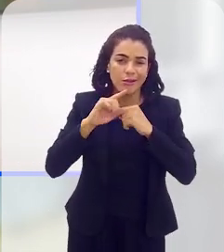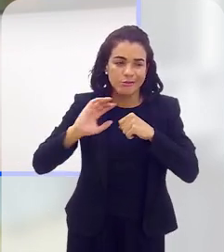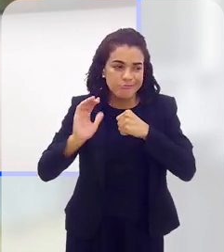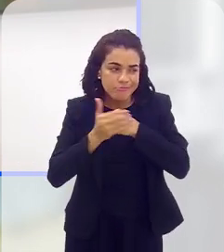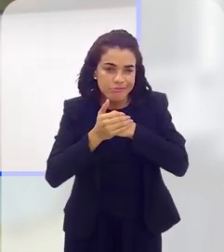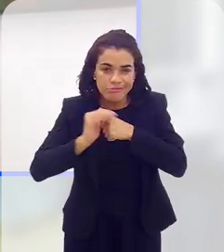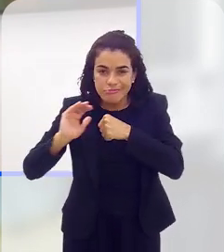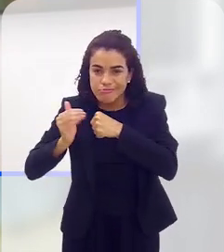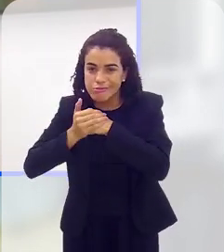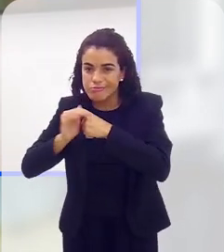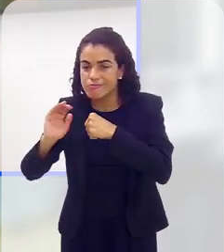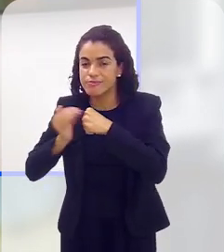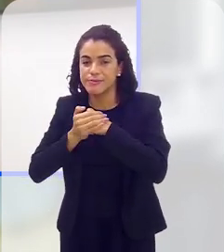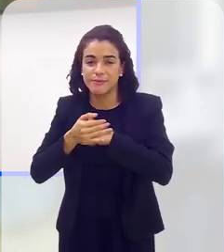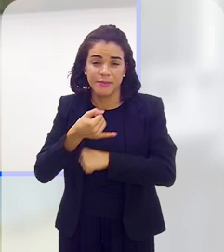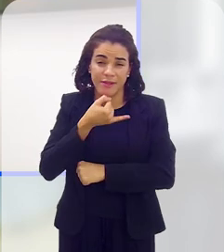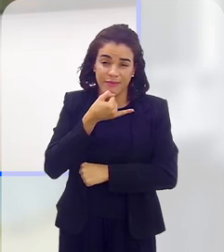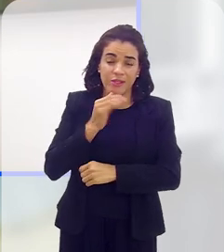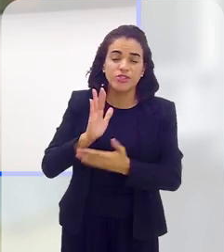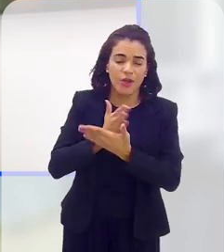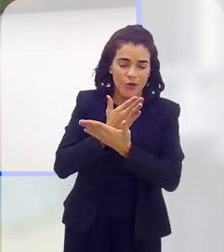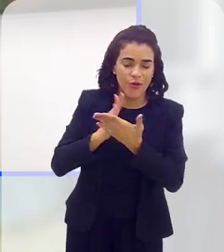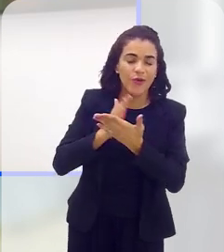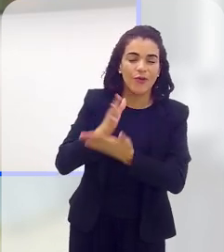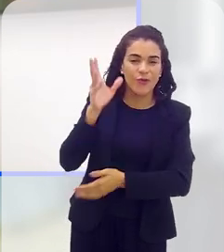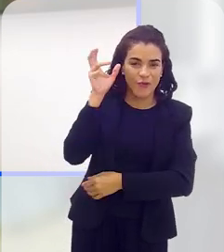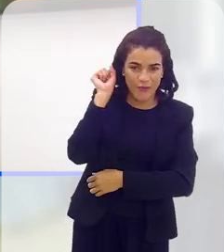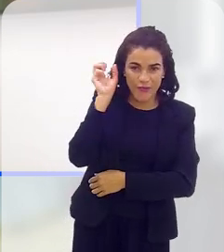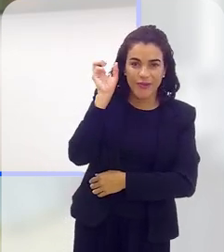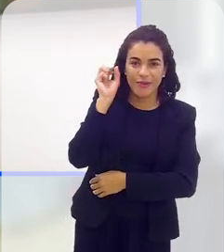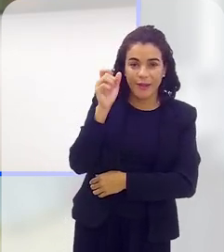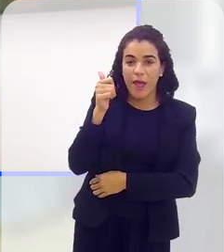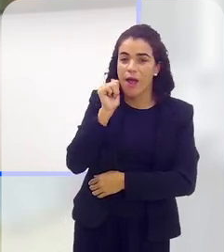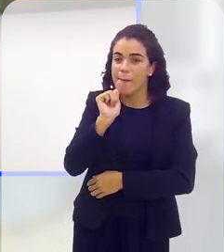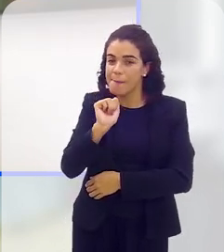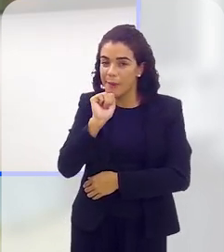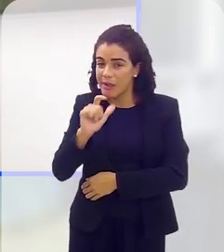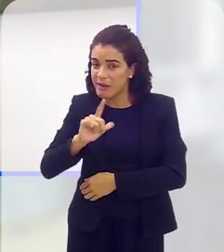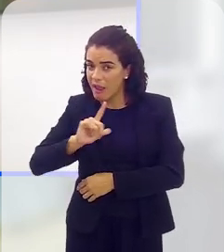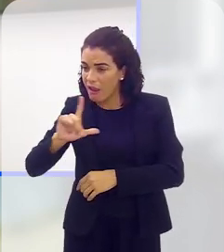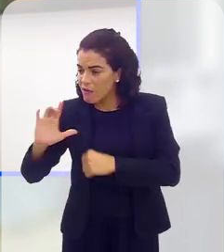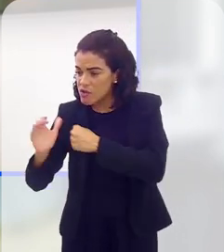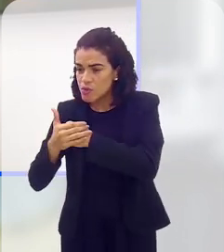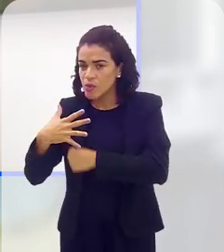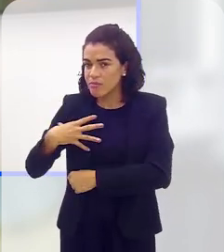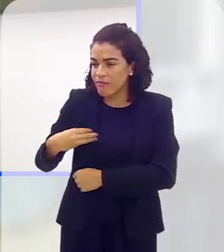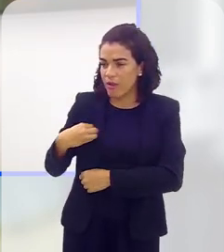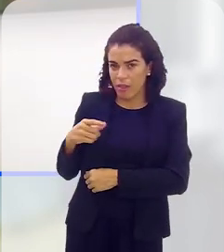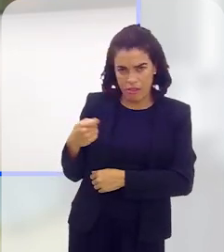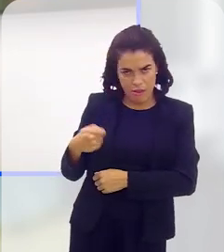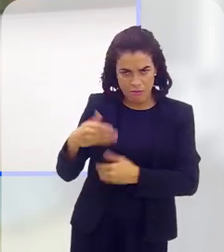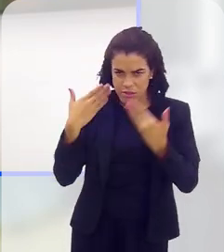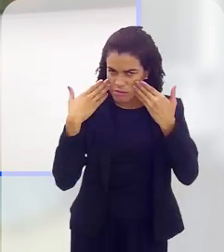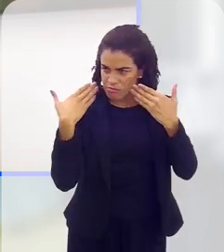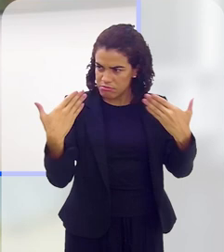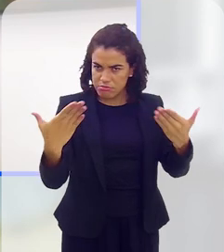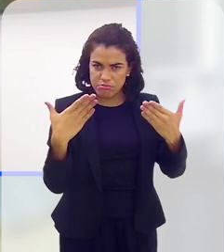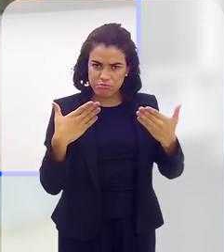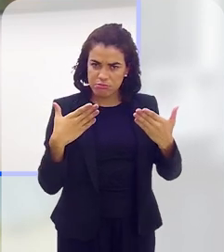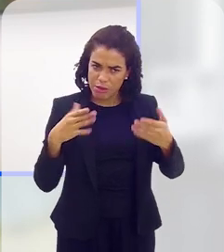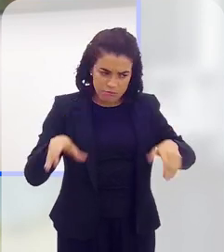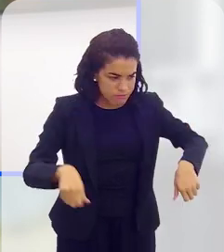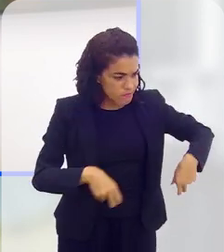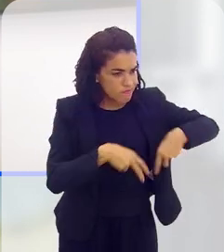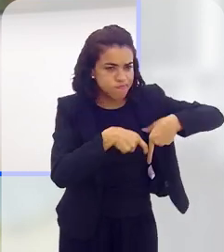gente querer se esconder, infelizmente, já ouvi falar sobre isso, de mãe esconder filho, eu falei, não, a gente tem que falar, tem que mostrar,